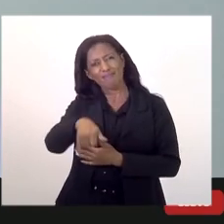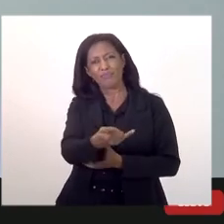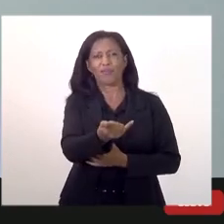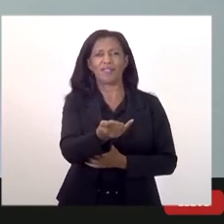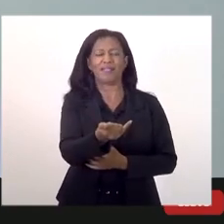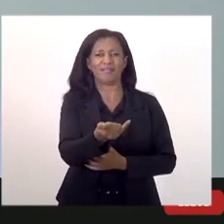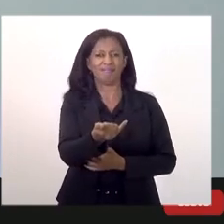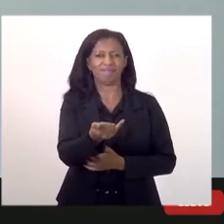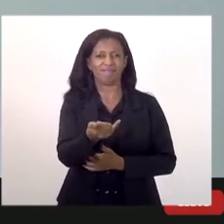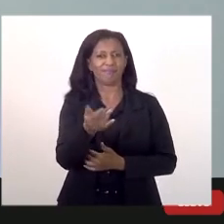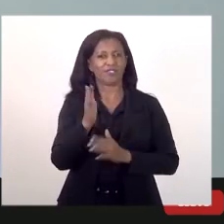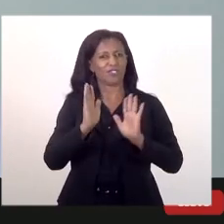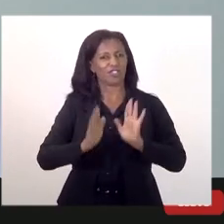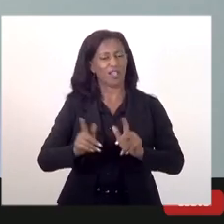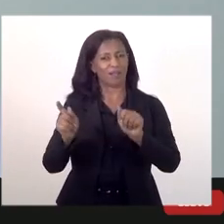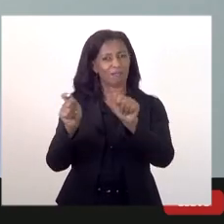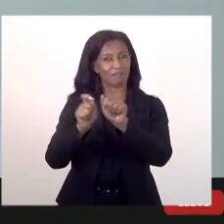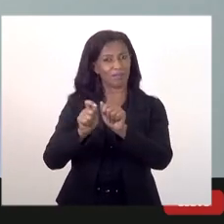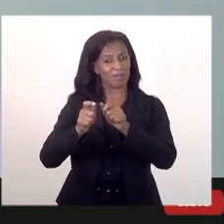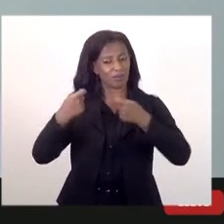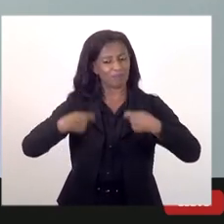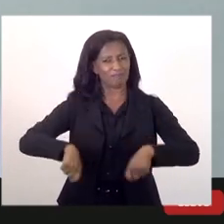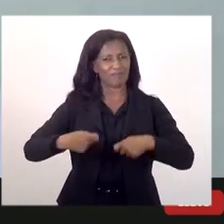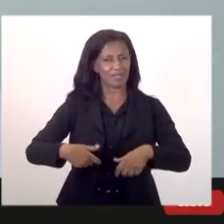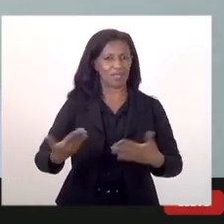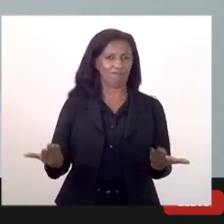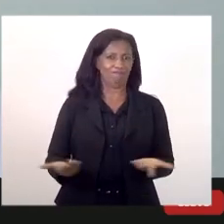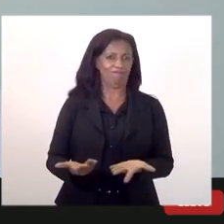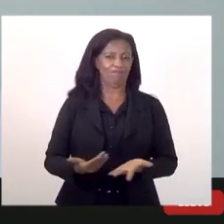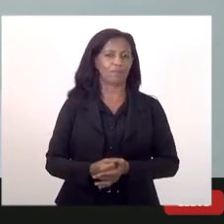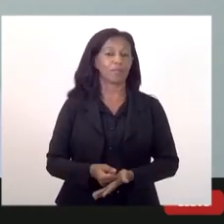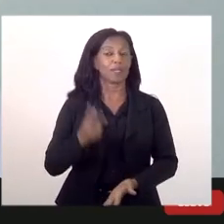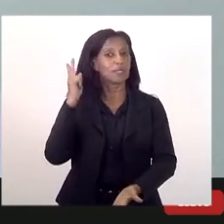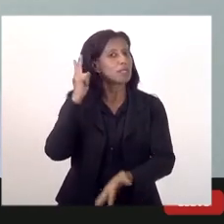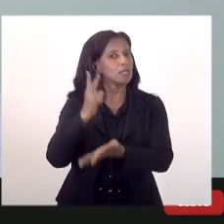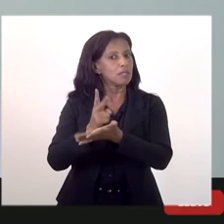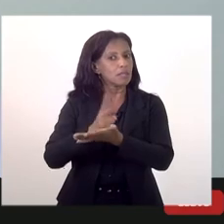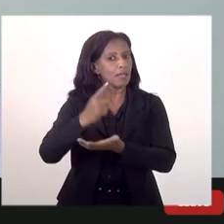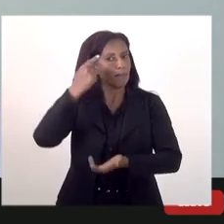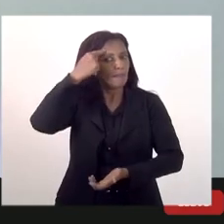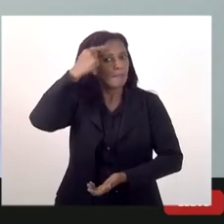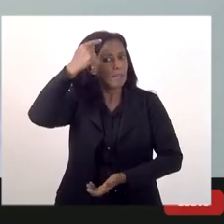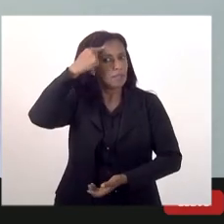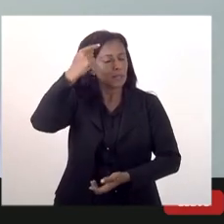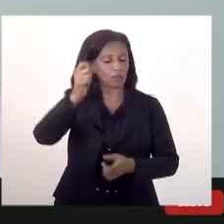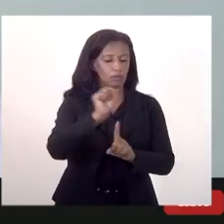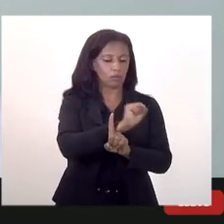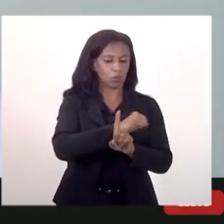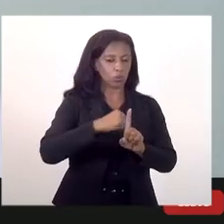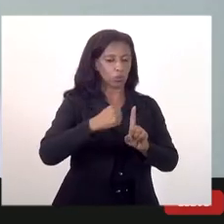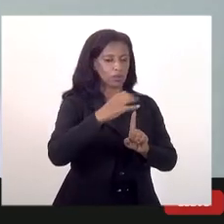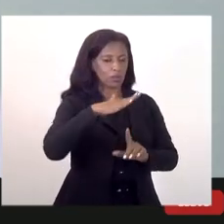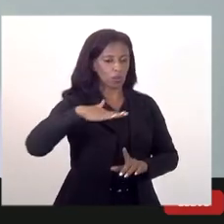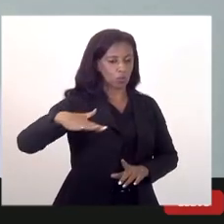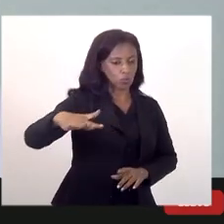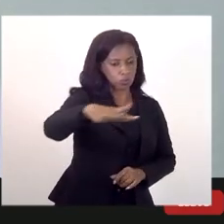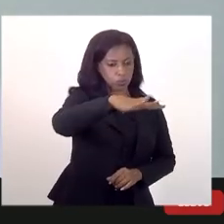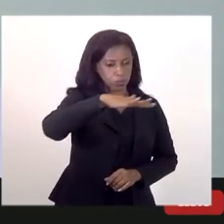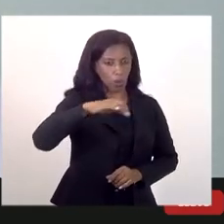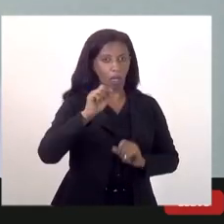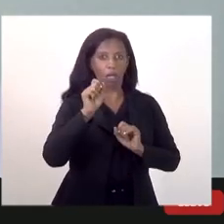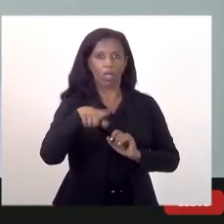janela de oportunidade para fazer o que deve ser feito claro sempre pensando no bem-estar social da população que é o objetivo